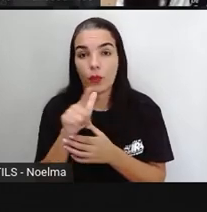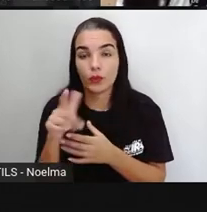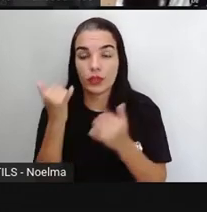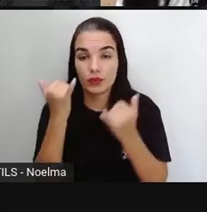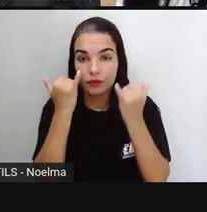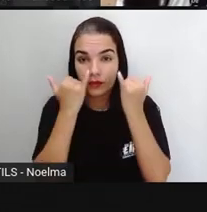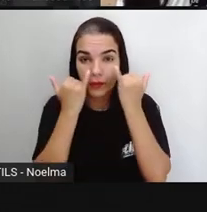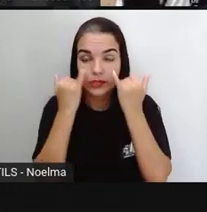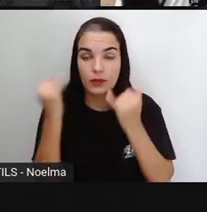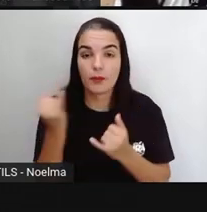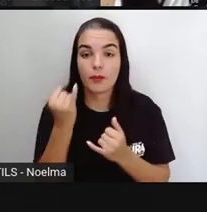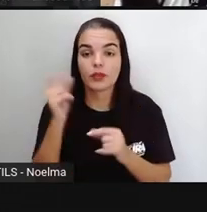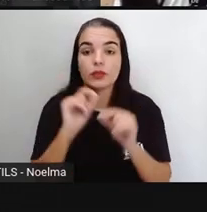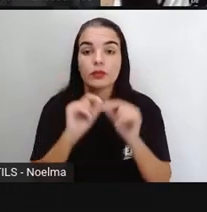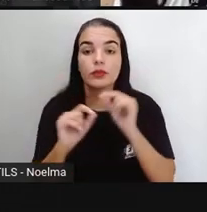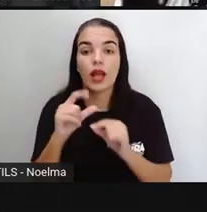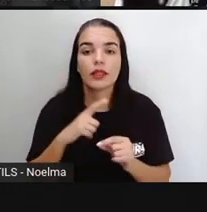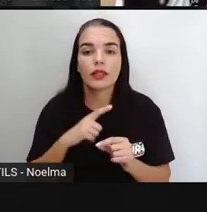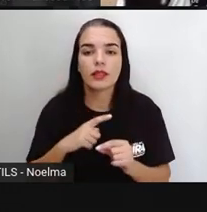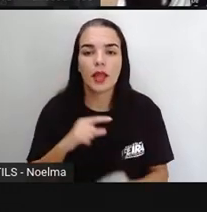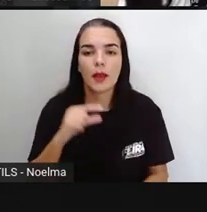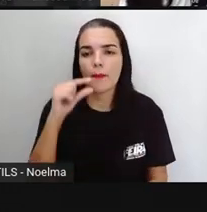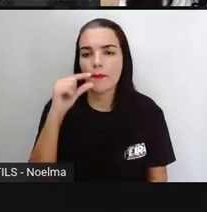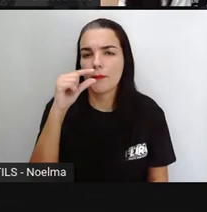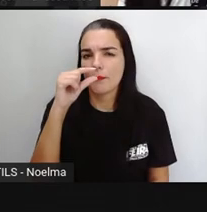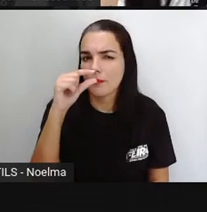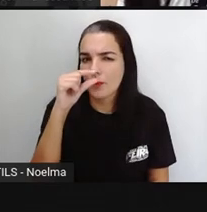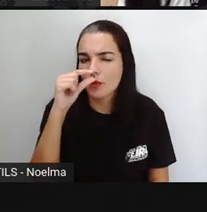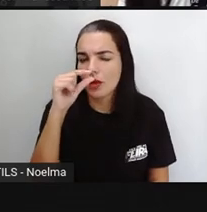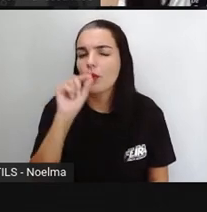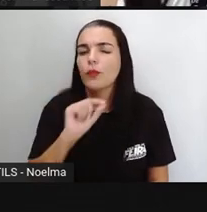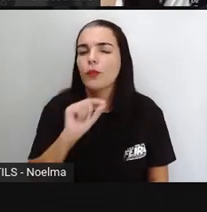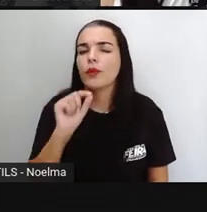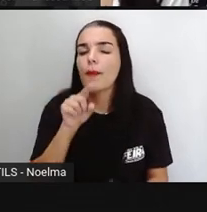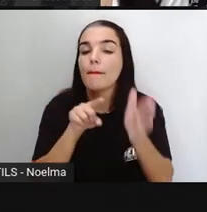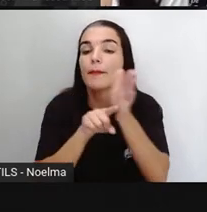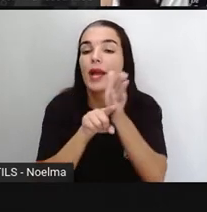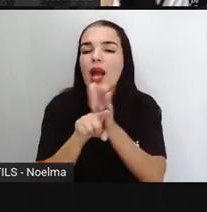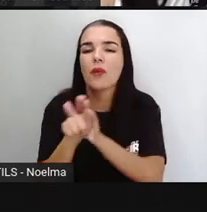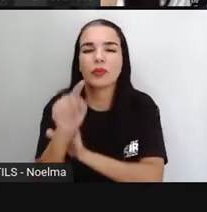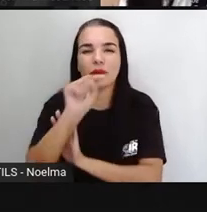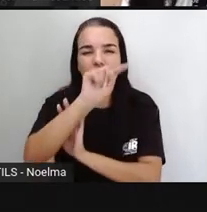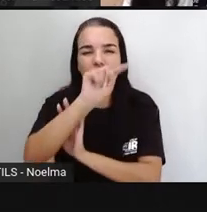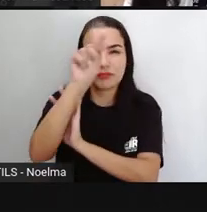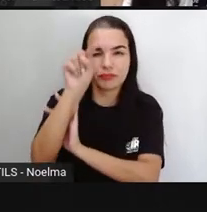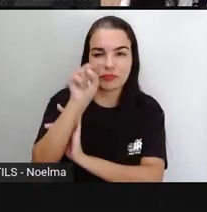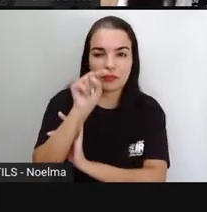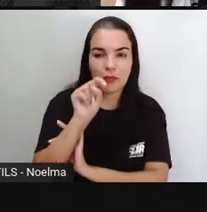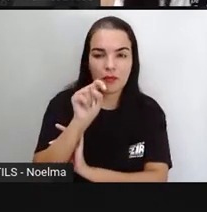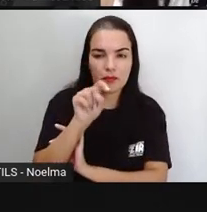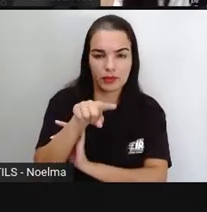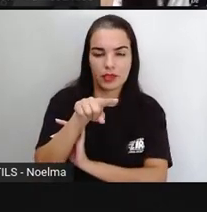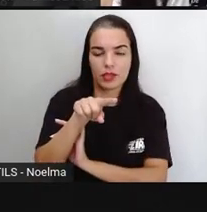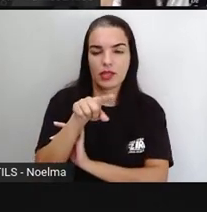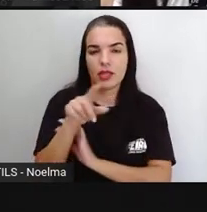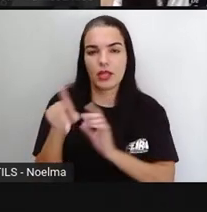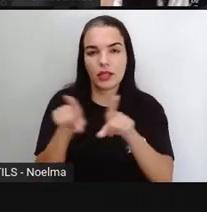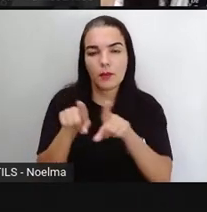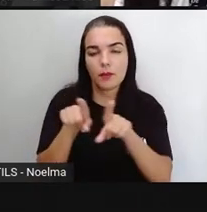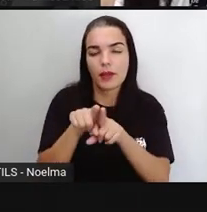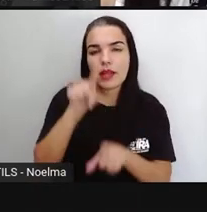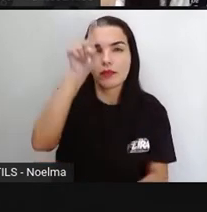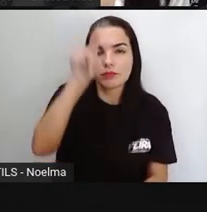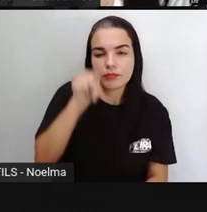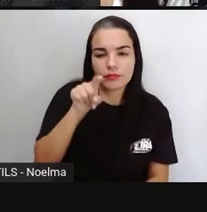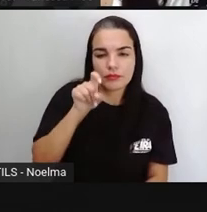é observar que há pouca ocorrência de pontos de interrogação e pontos de exclamação.